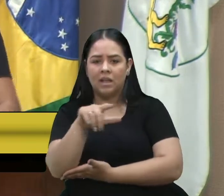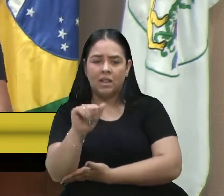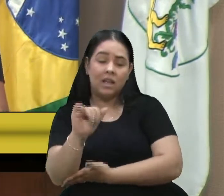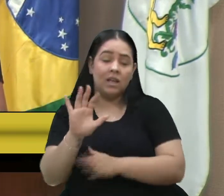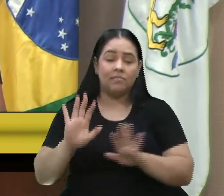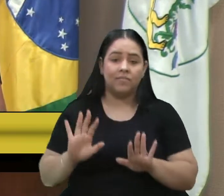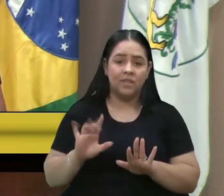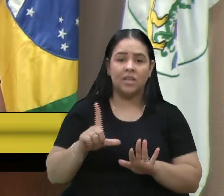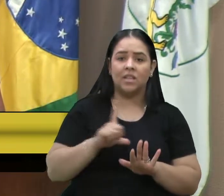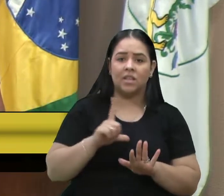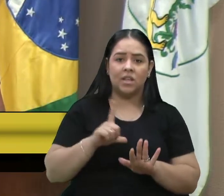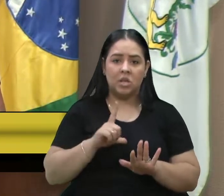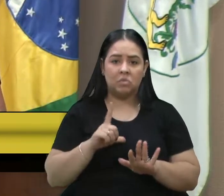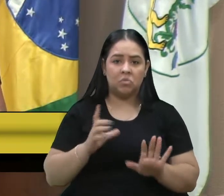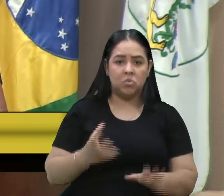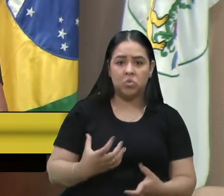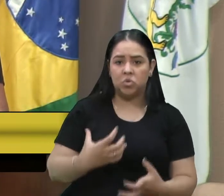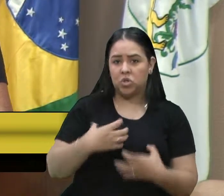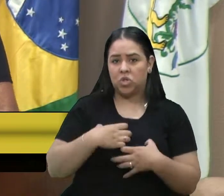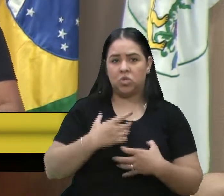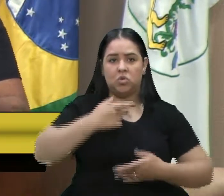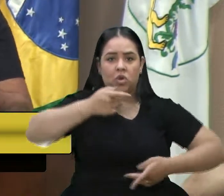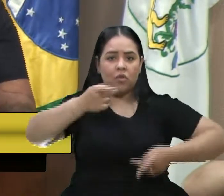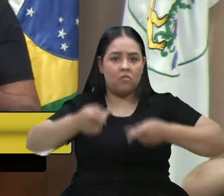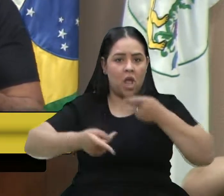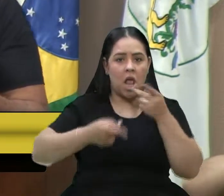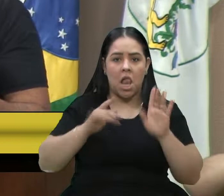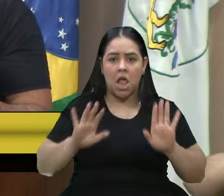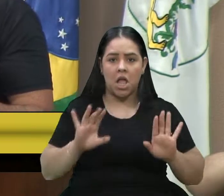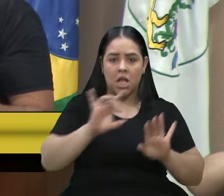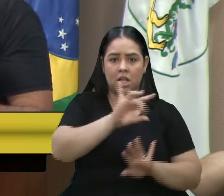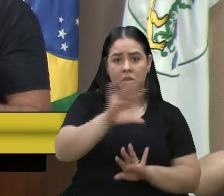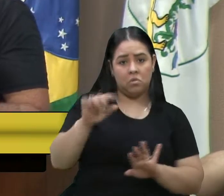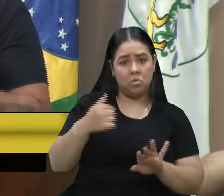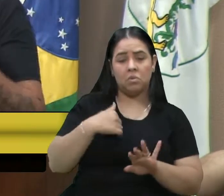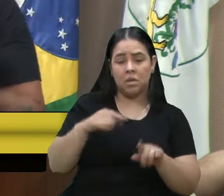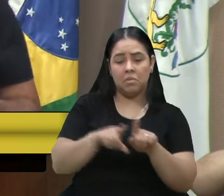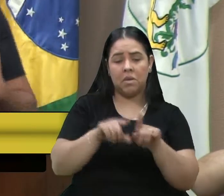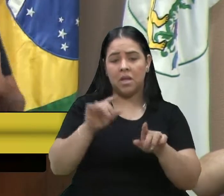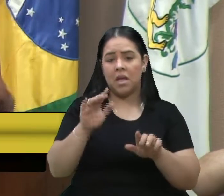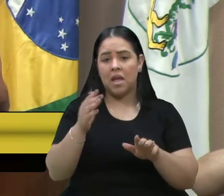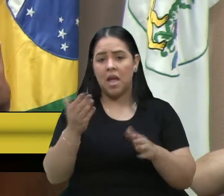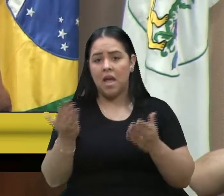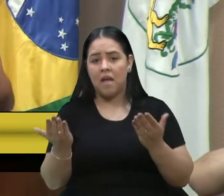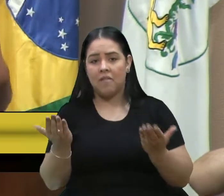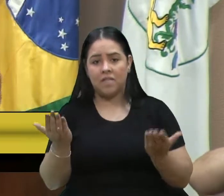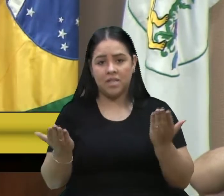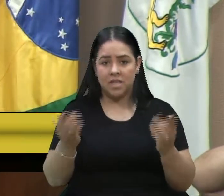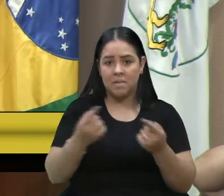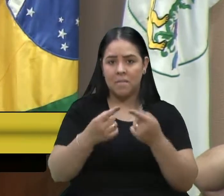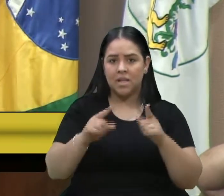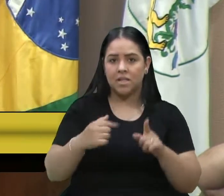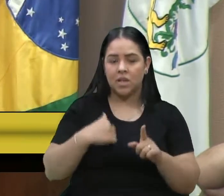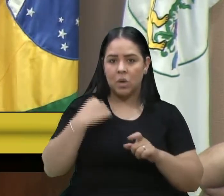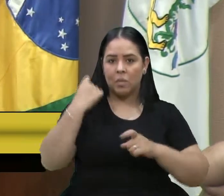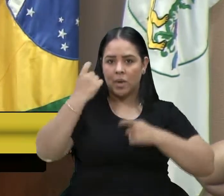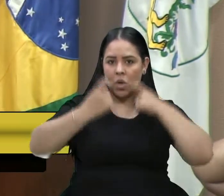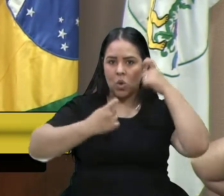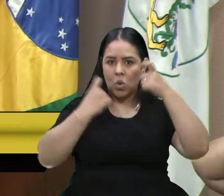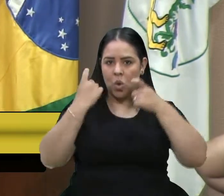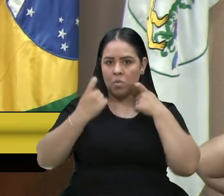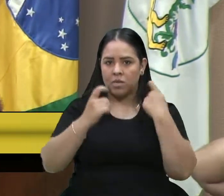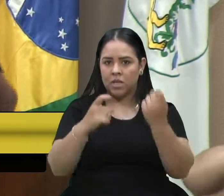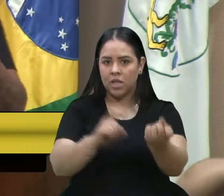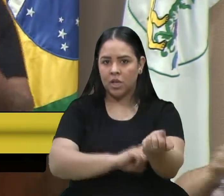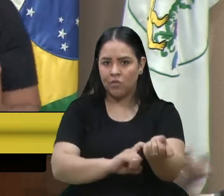um fala da forma e se manifesta da forma como quiser. Eu só me preocupo que a indignação do vereador Marcon